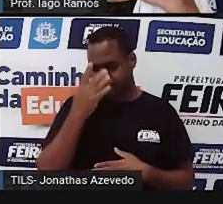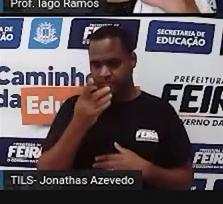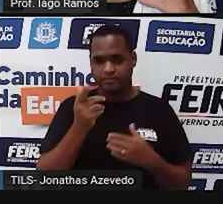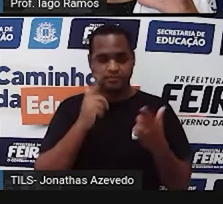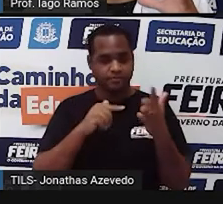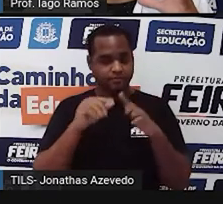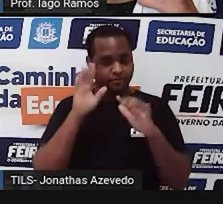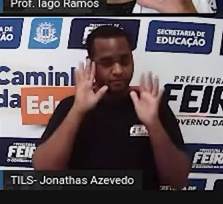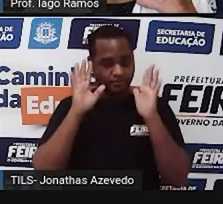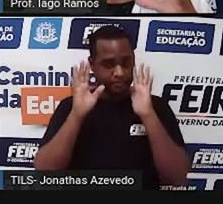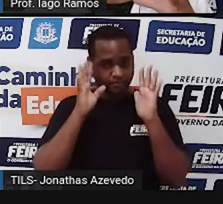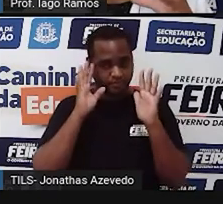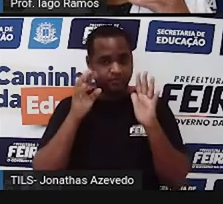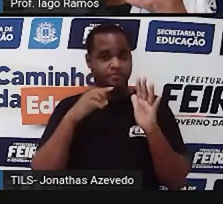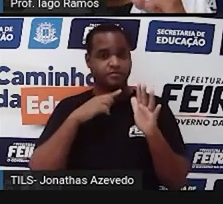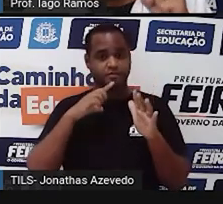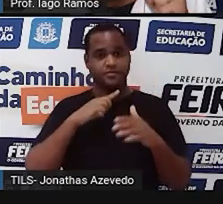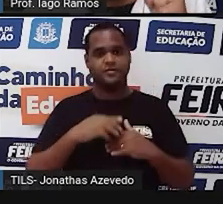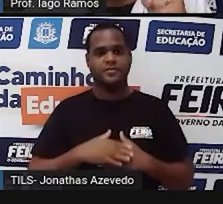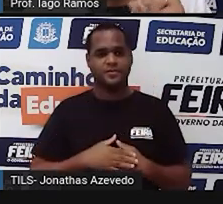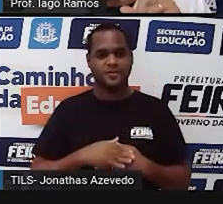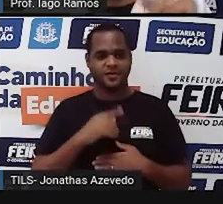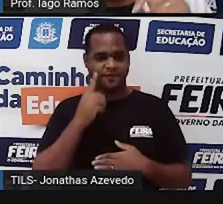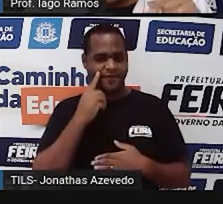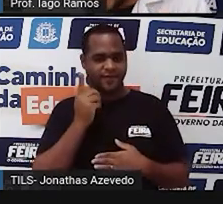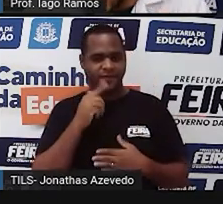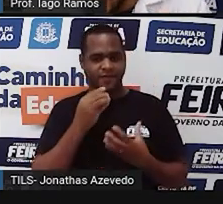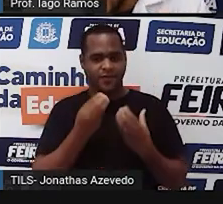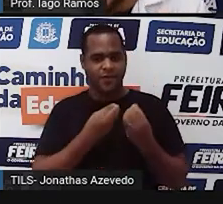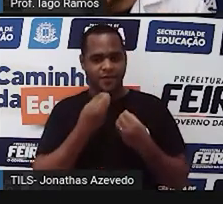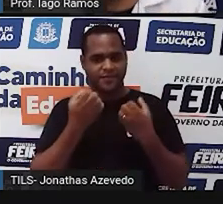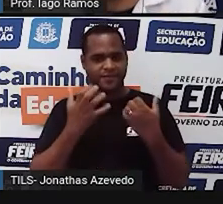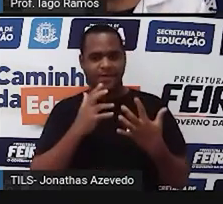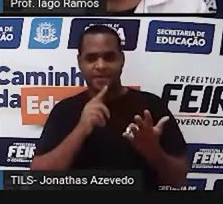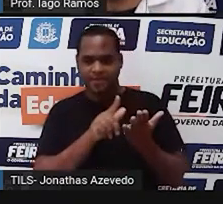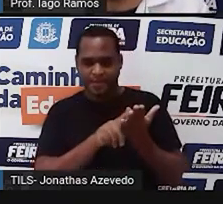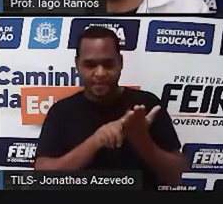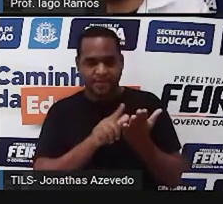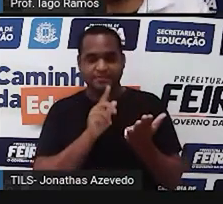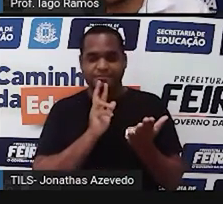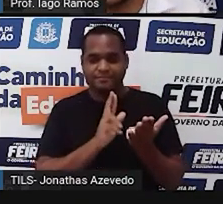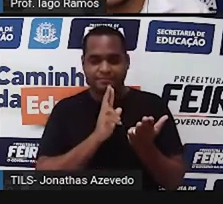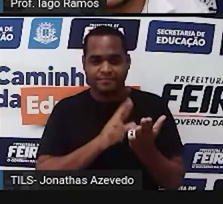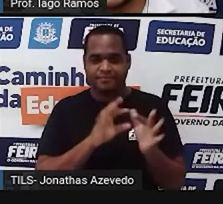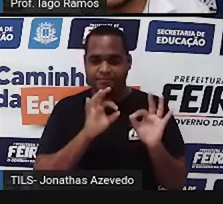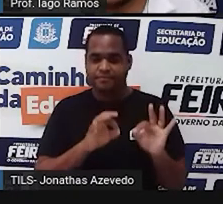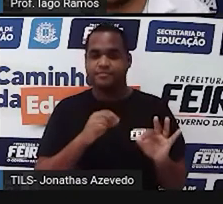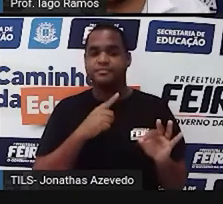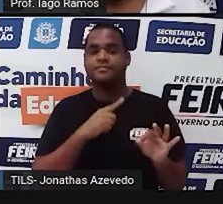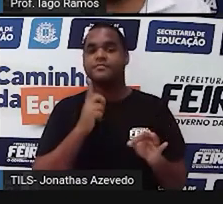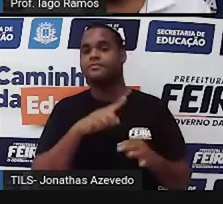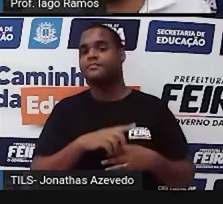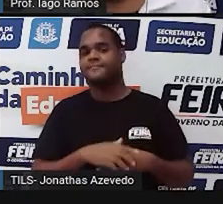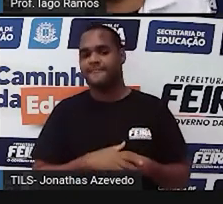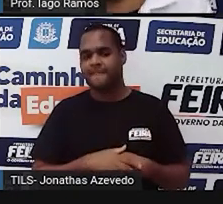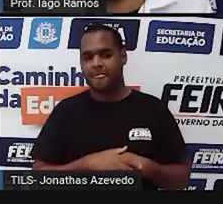construir o seu raciocínio. Bora ver como é que a gente rascunha isso no papel? Olha só. Vamos lá.